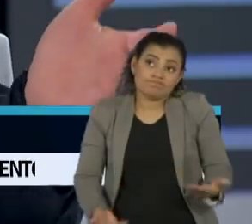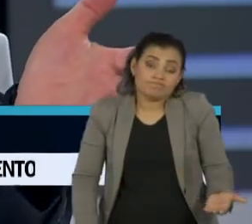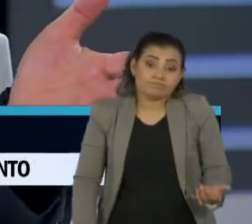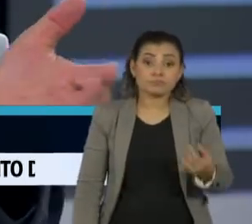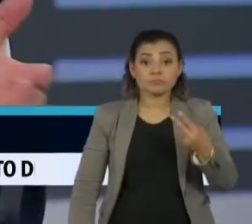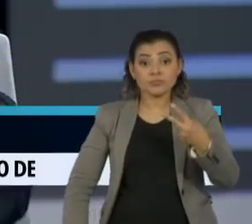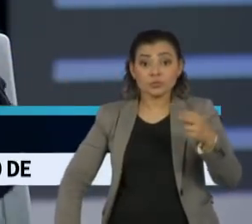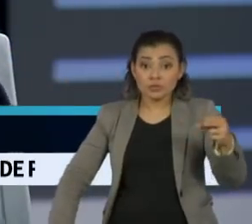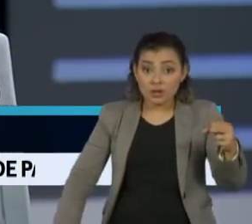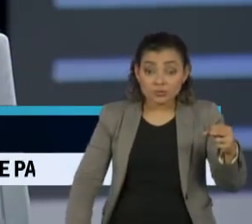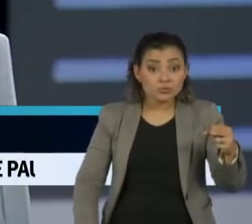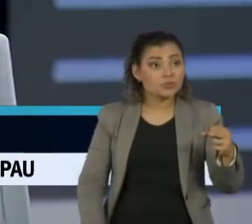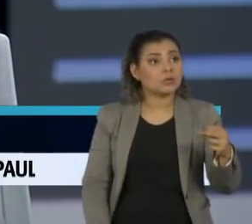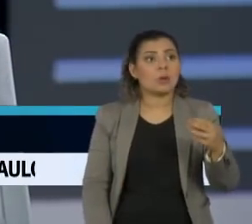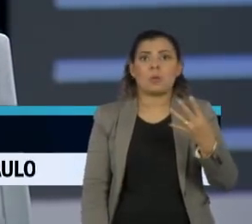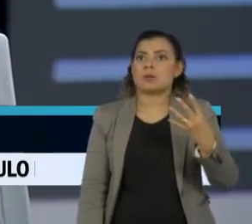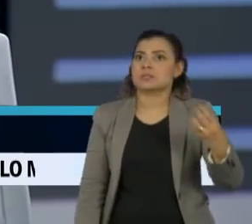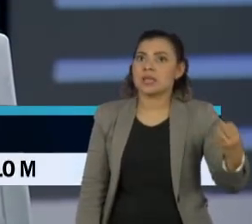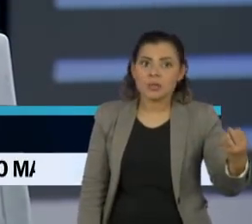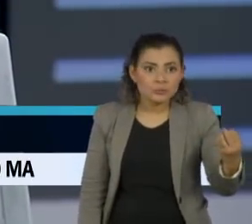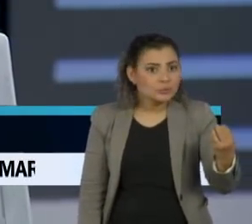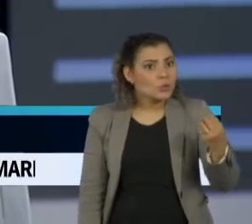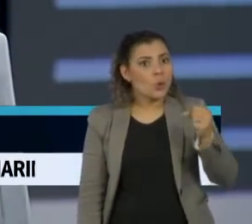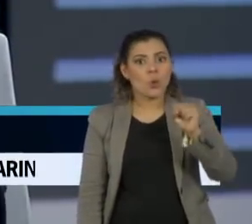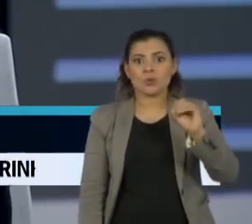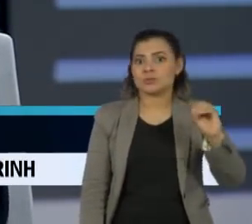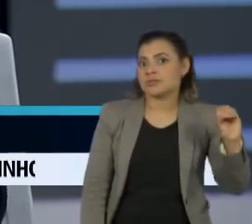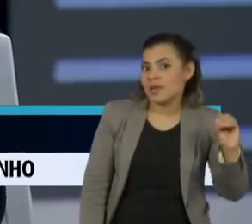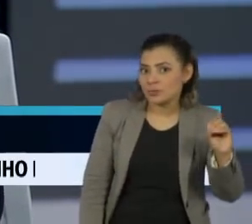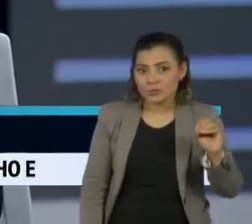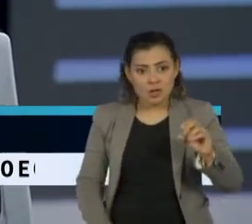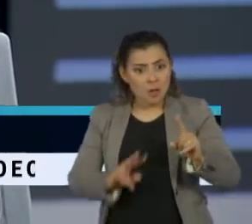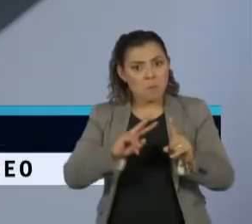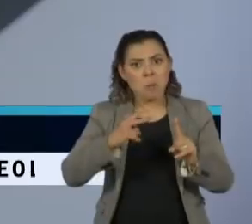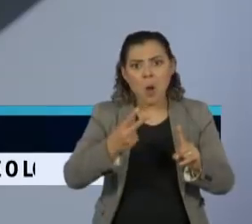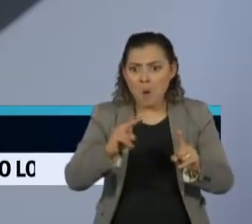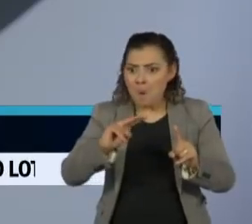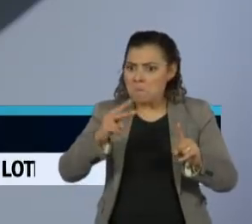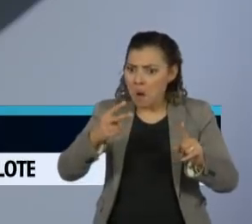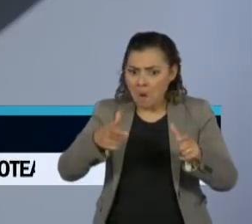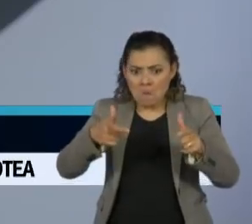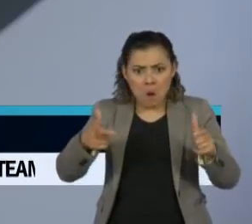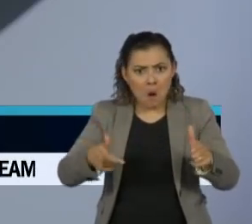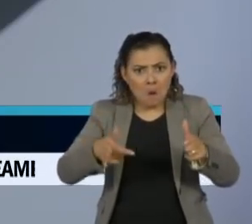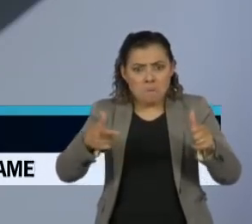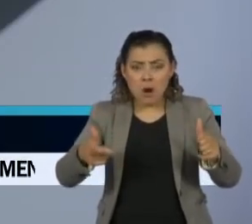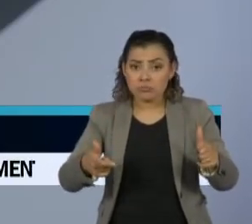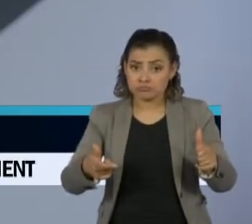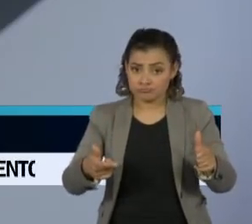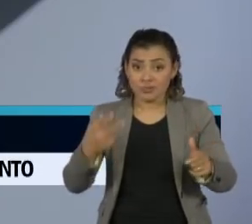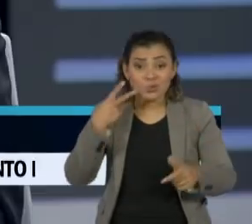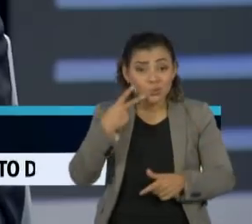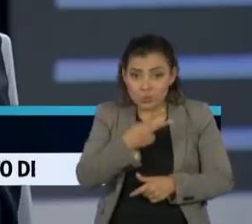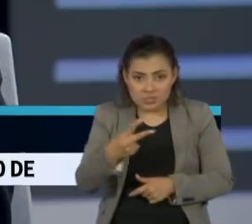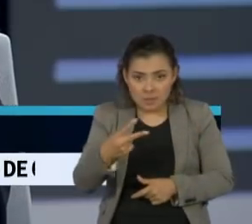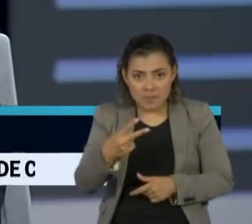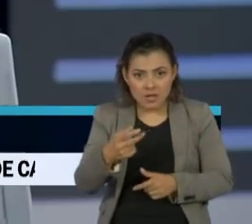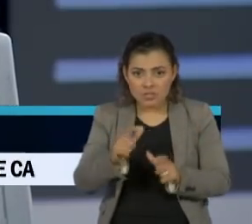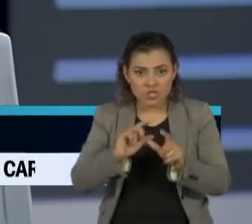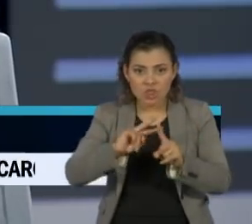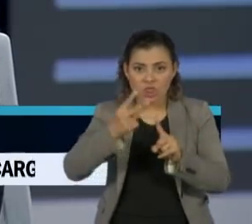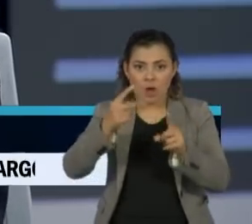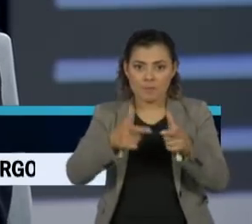de 200, depois são para 400, depois 800. Ele vai dobrando. Mas, em cada duas semanas, ele dobra. Eu